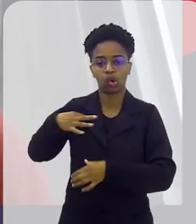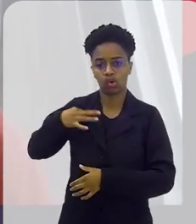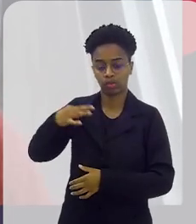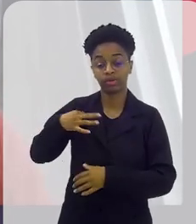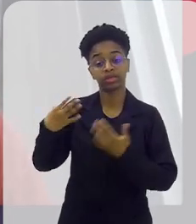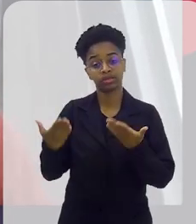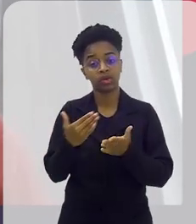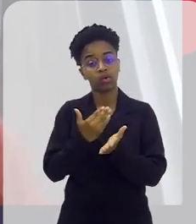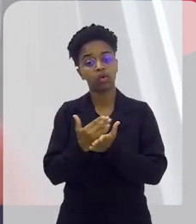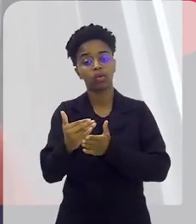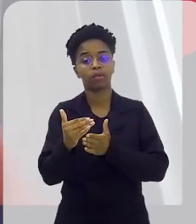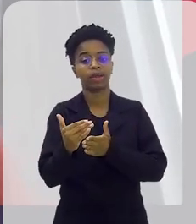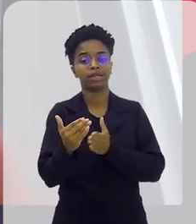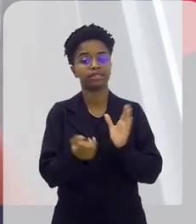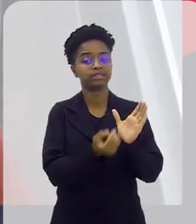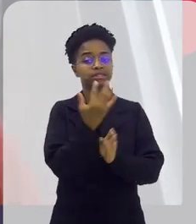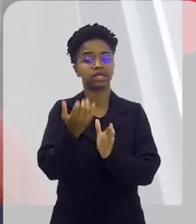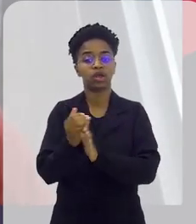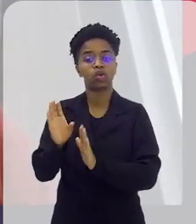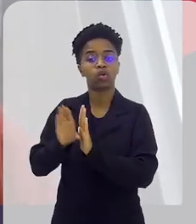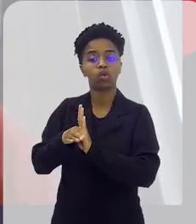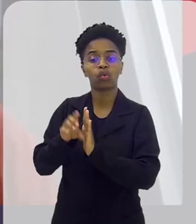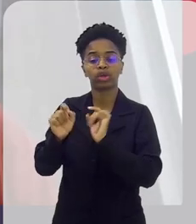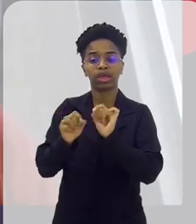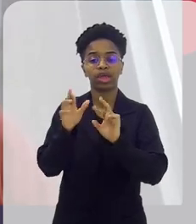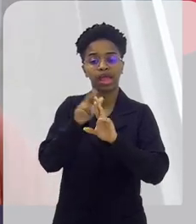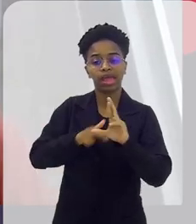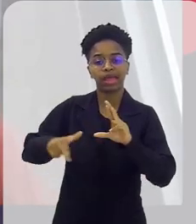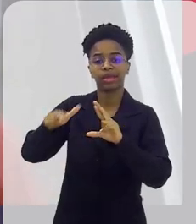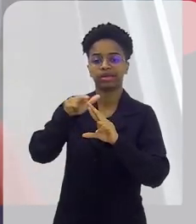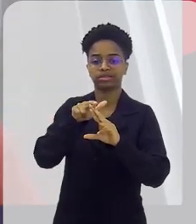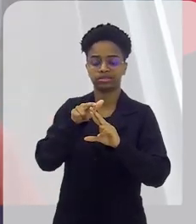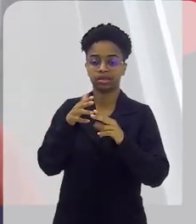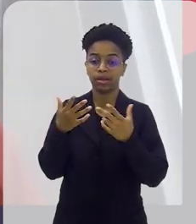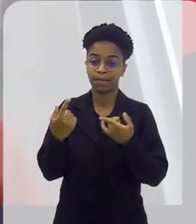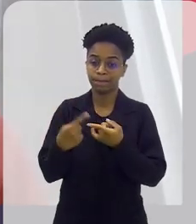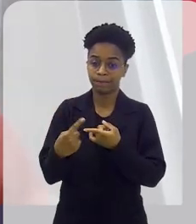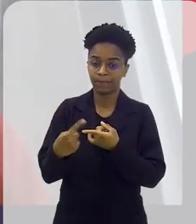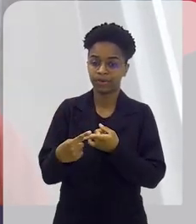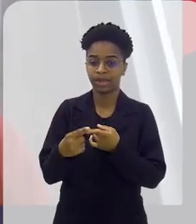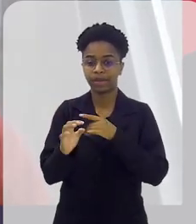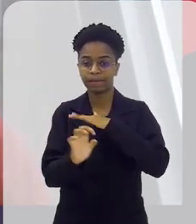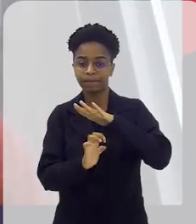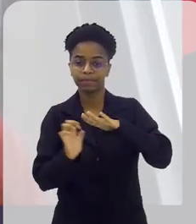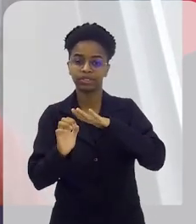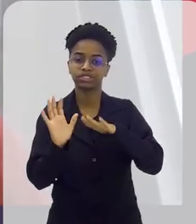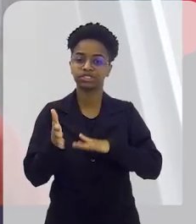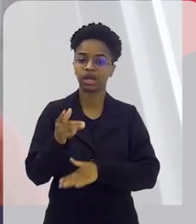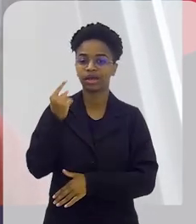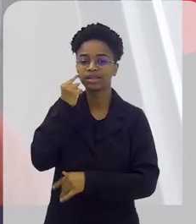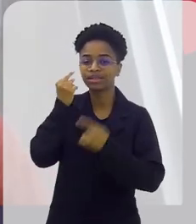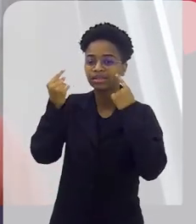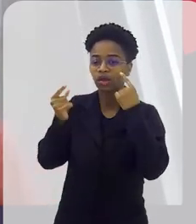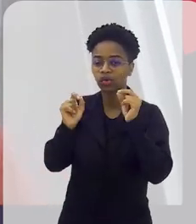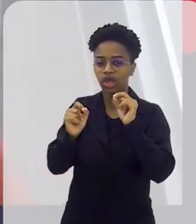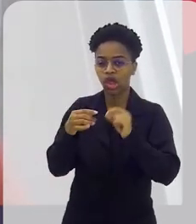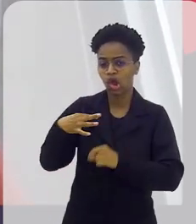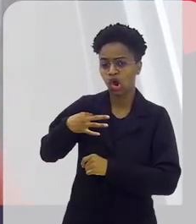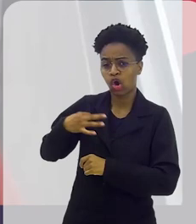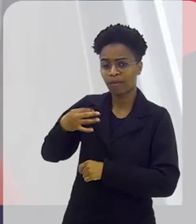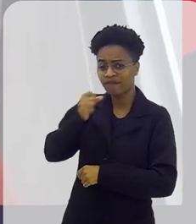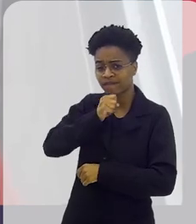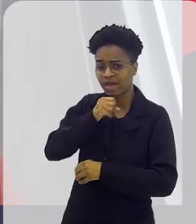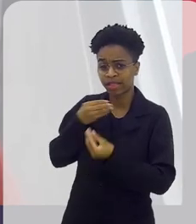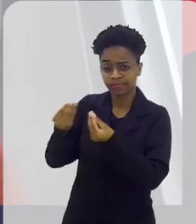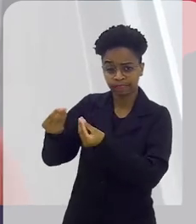Então, você já começa a implementar muito mais um conceito de reciclabilidade. As empresas já vêm com a ideia de não, traz só uma